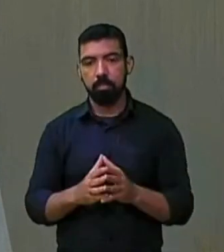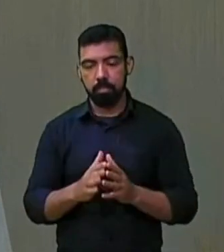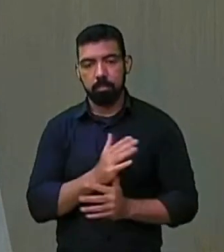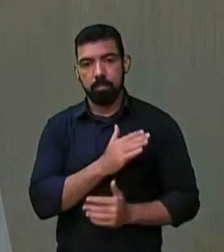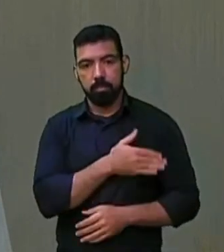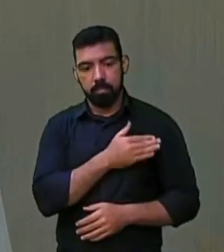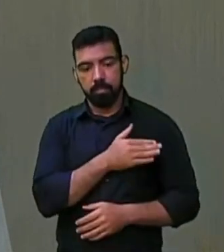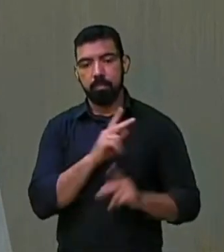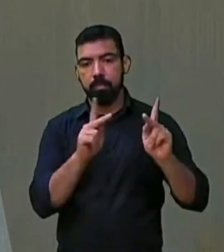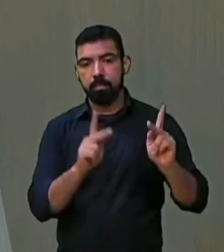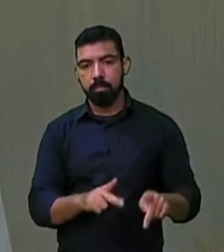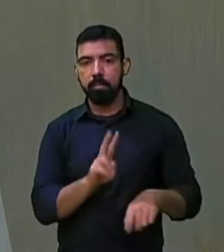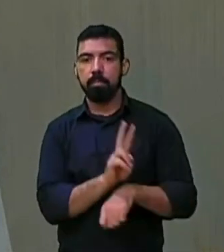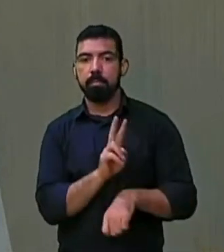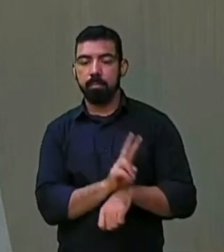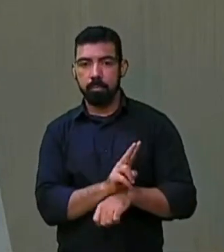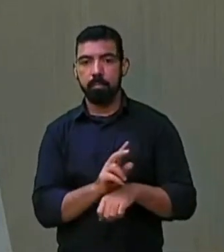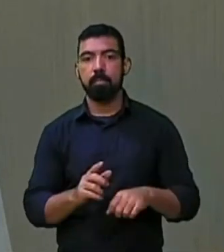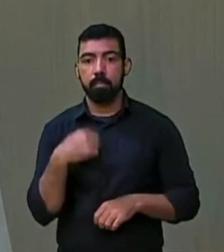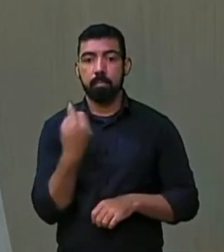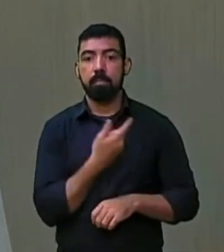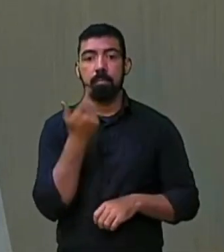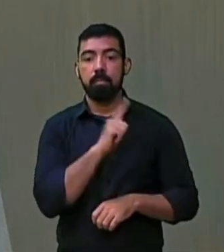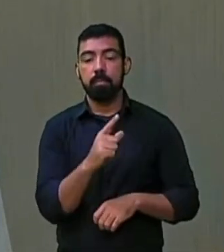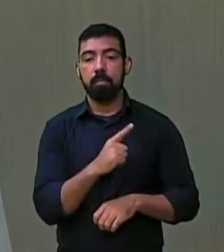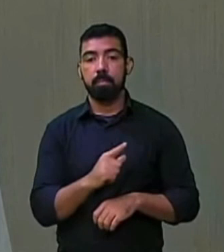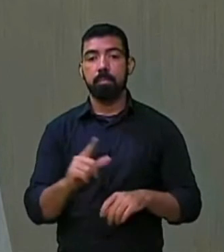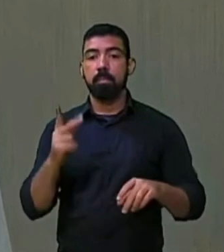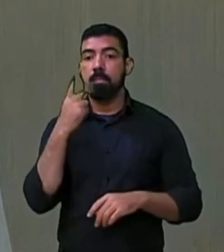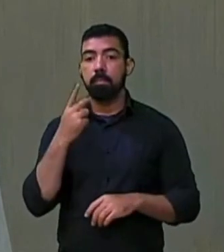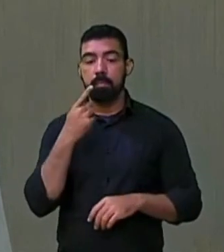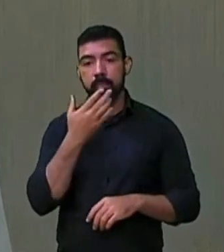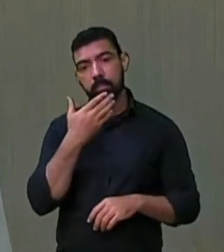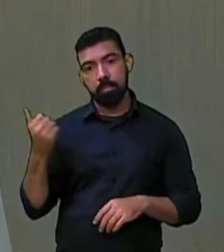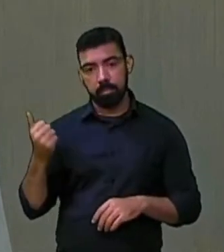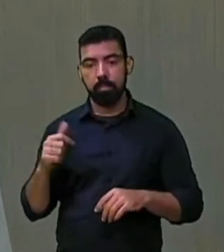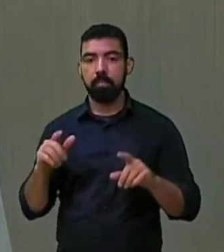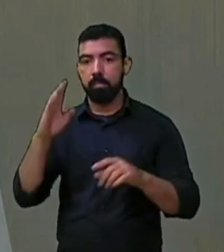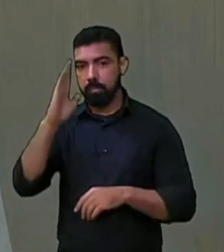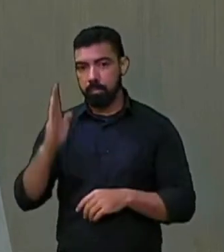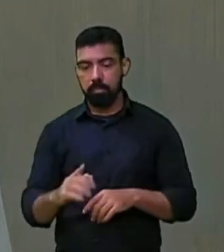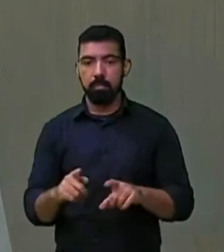de paz, de esperança de que a gente tenha um Ceará cada vez melhor, um Brasil cada vez melhor. melhor. Mas